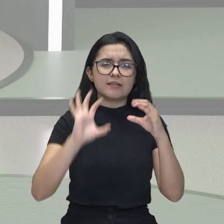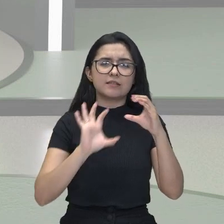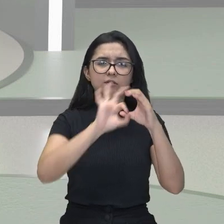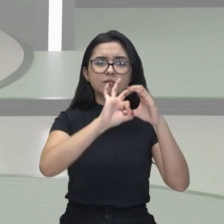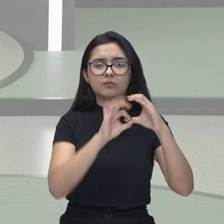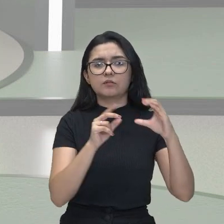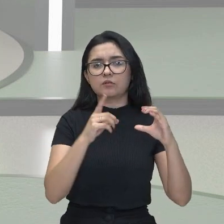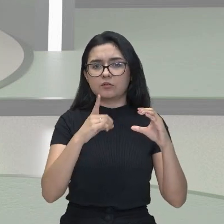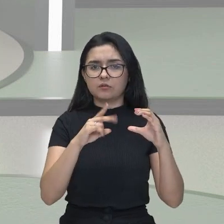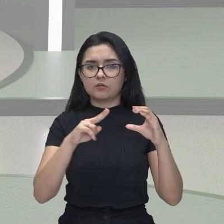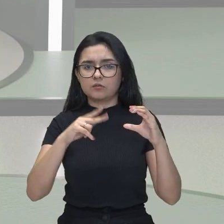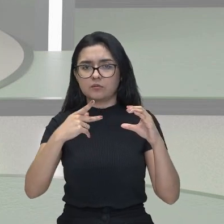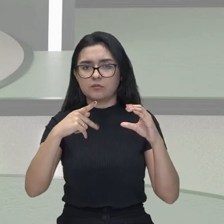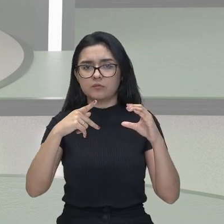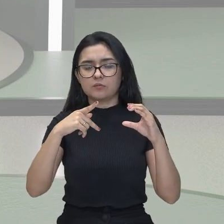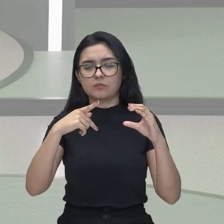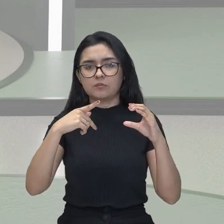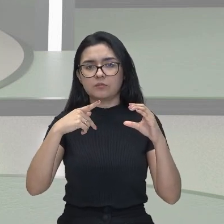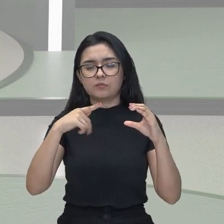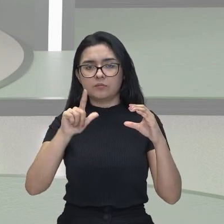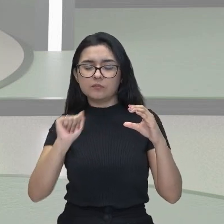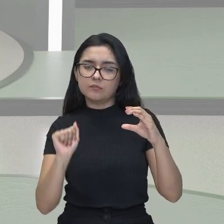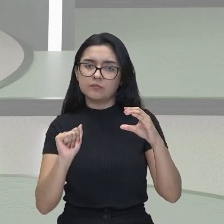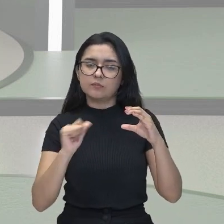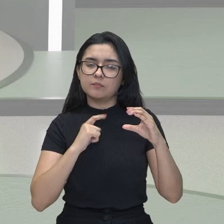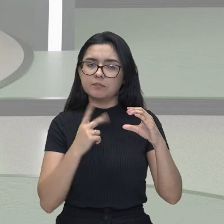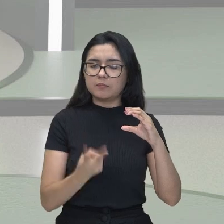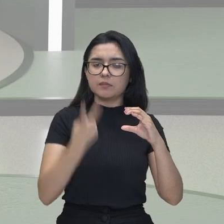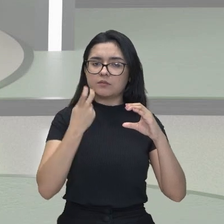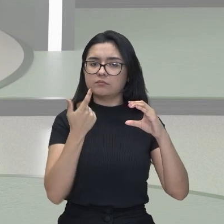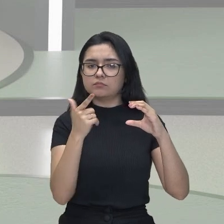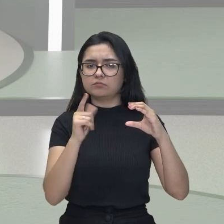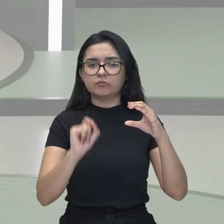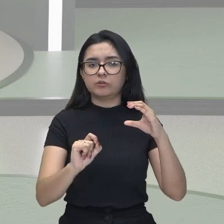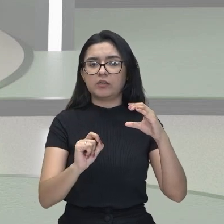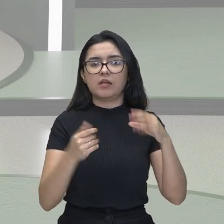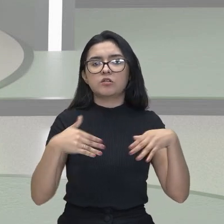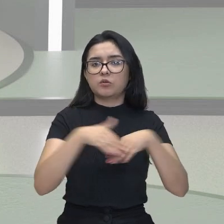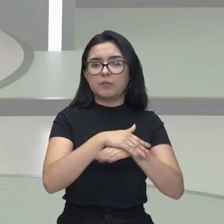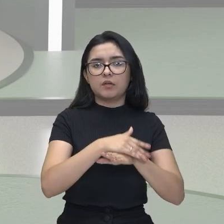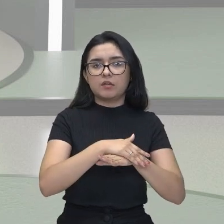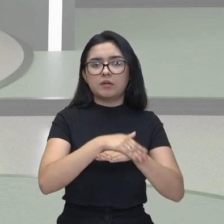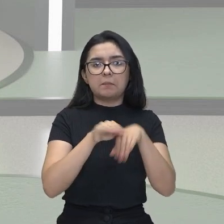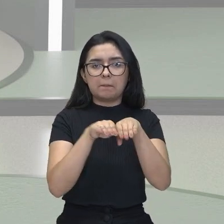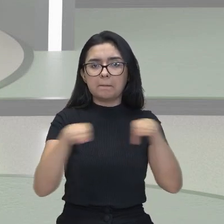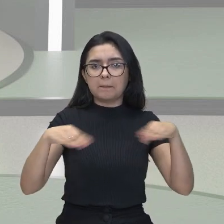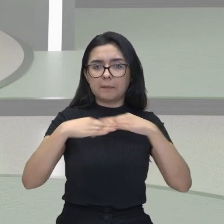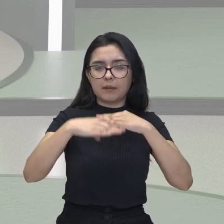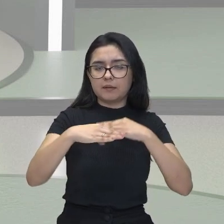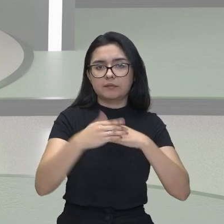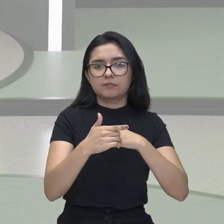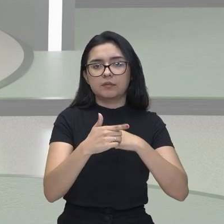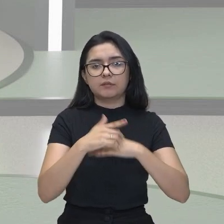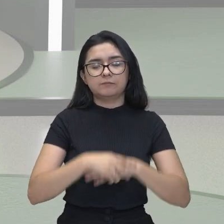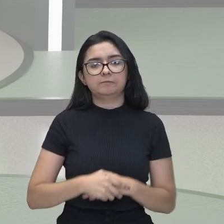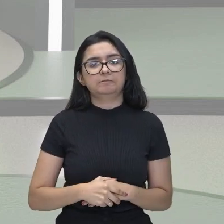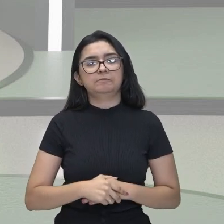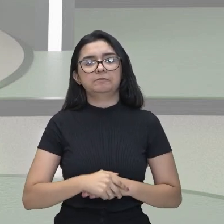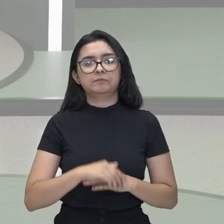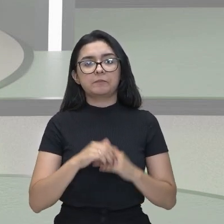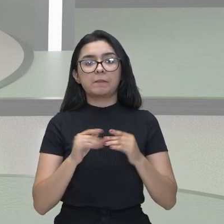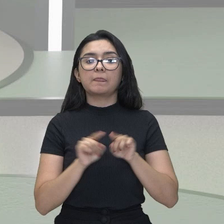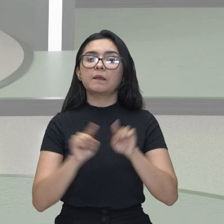assim, Ei, aqui não está ocorrendo isômeria plana. Eu já descarto. Mas eu